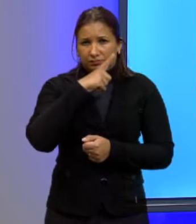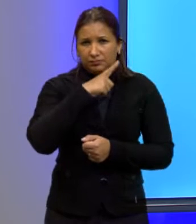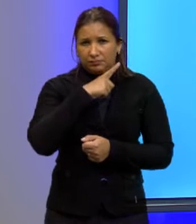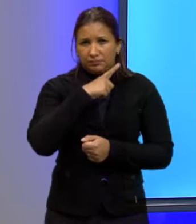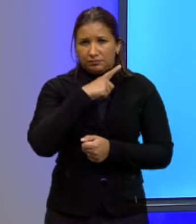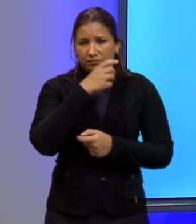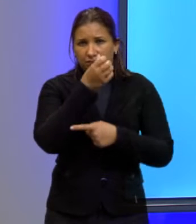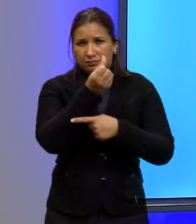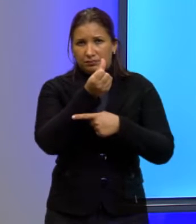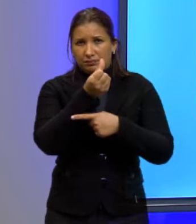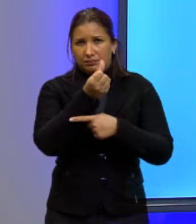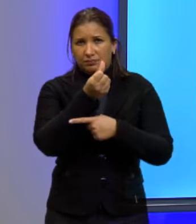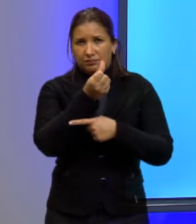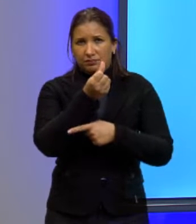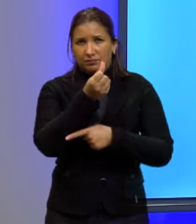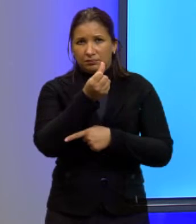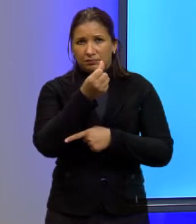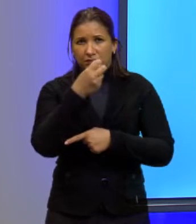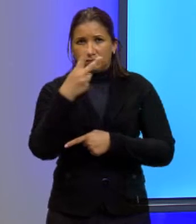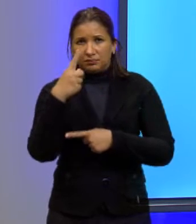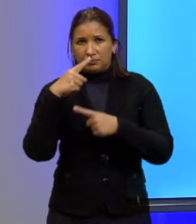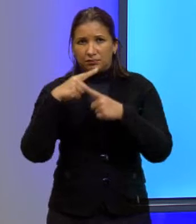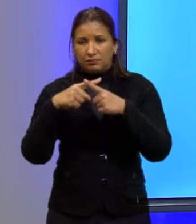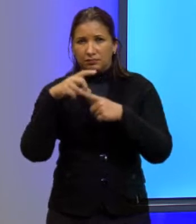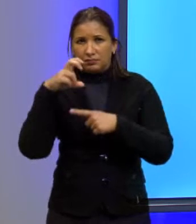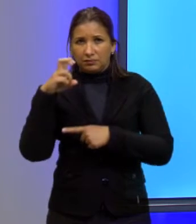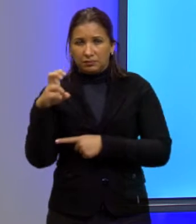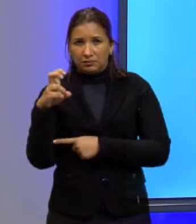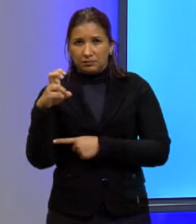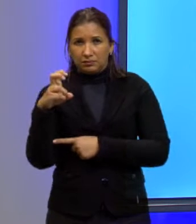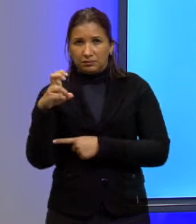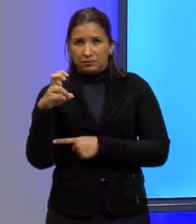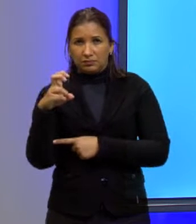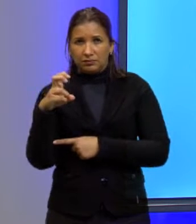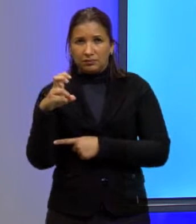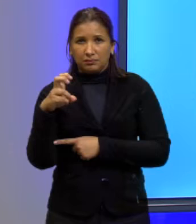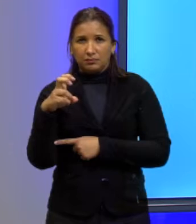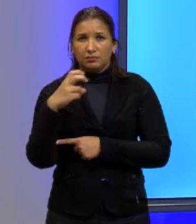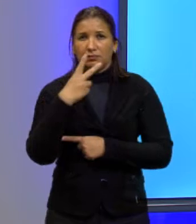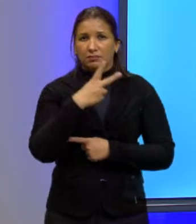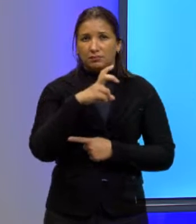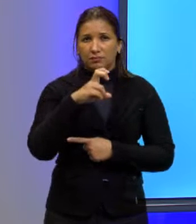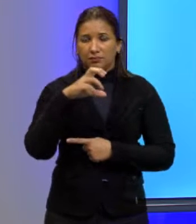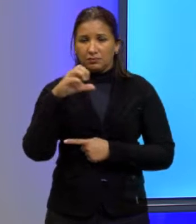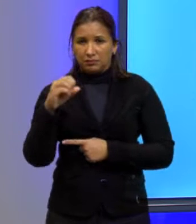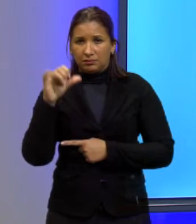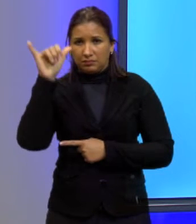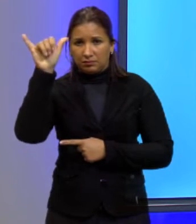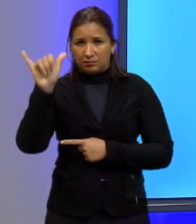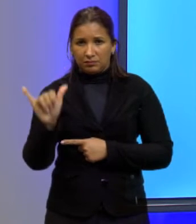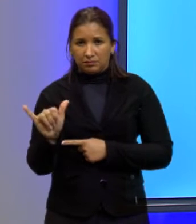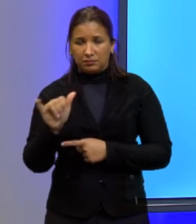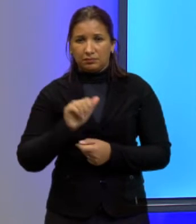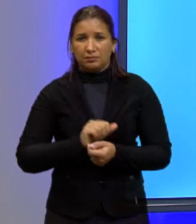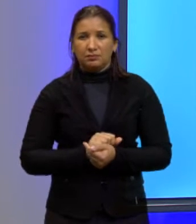62,5 para o X e 250 para o Y.